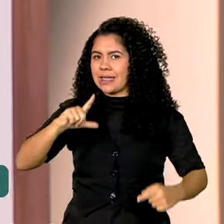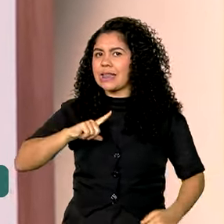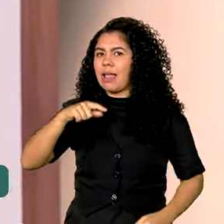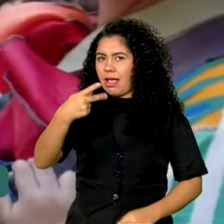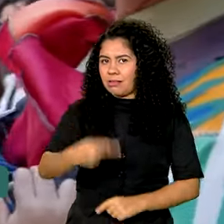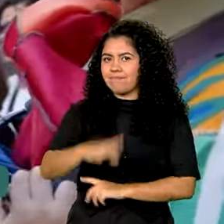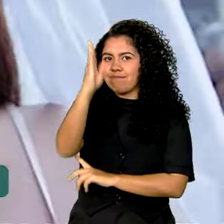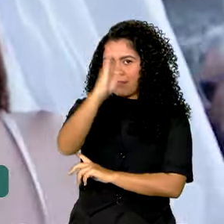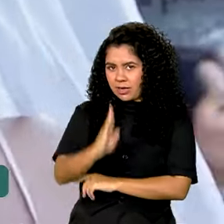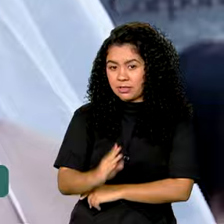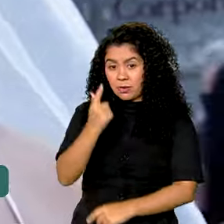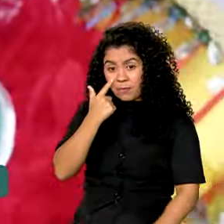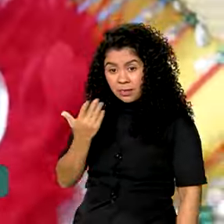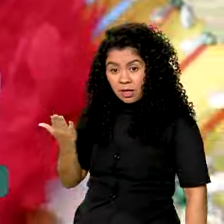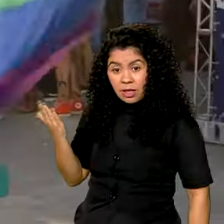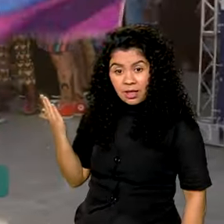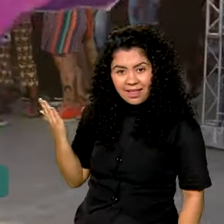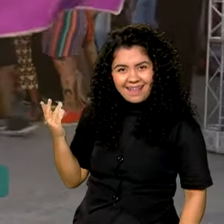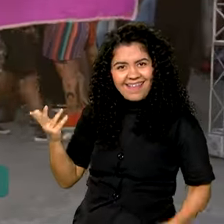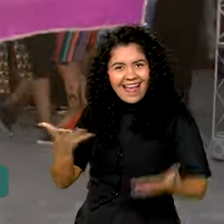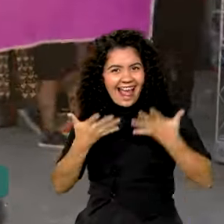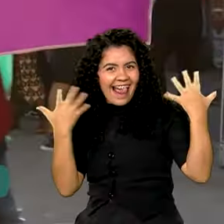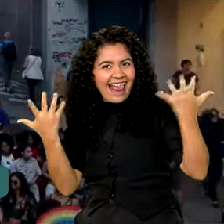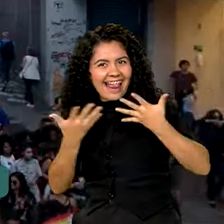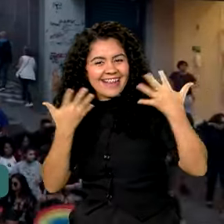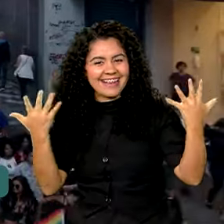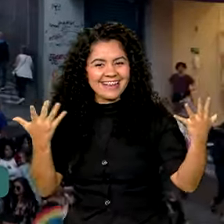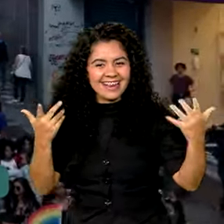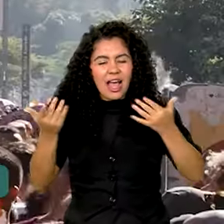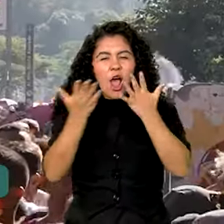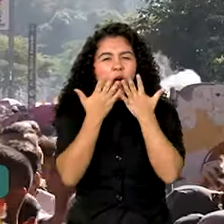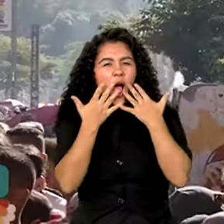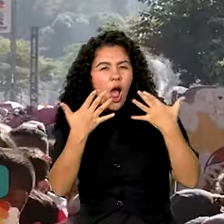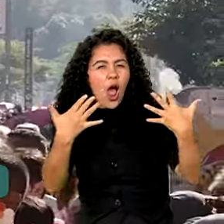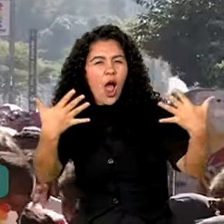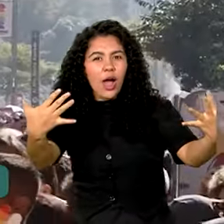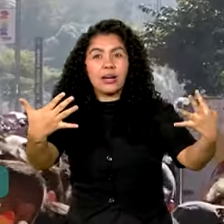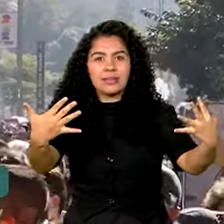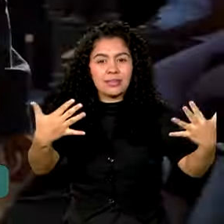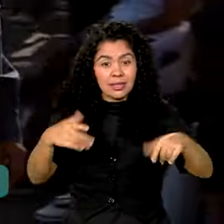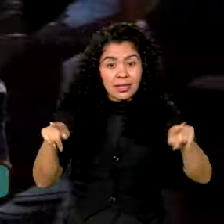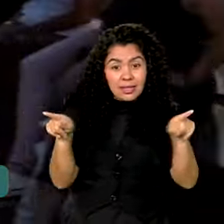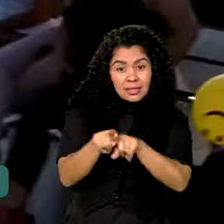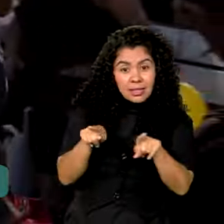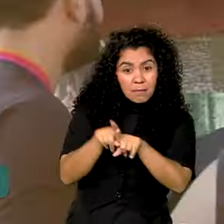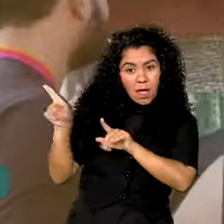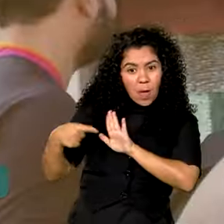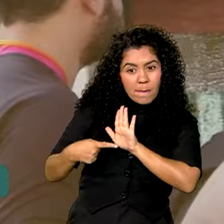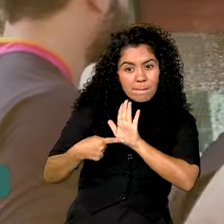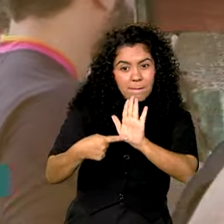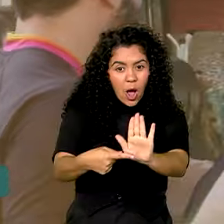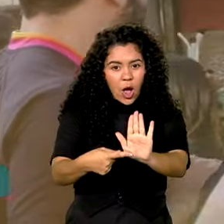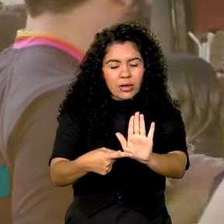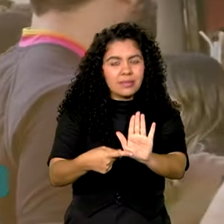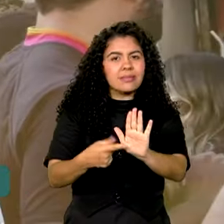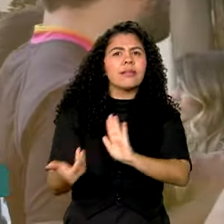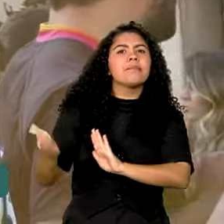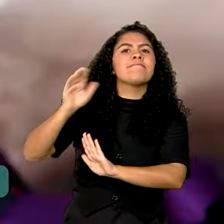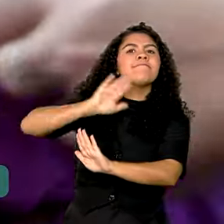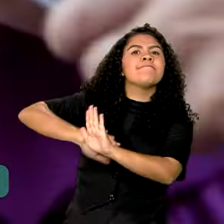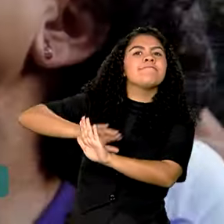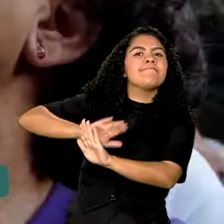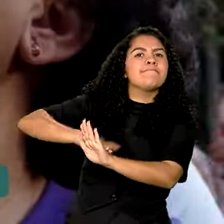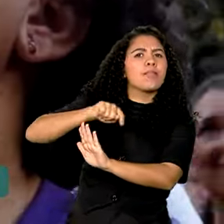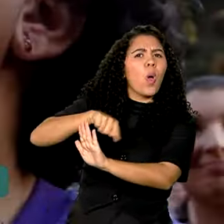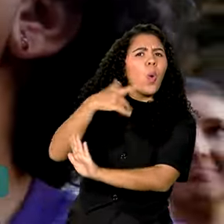Quem vê essa alegria, essas cores e o que elas traduzem, não imagina o caminho